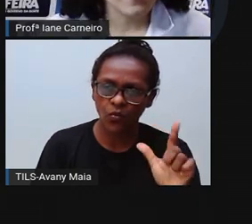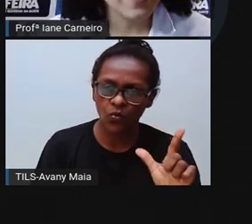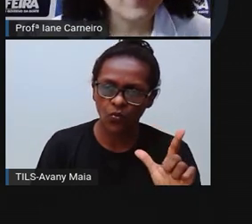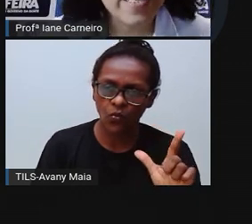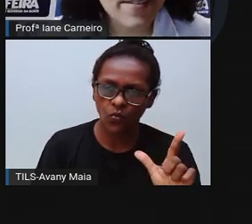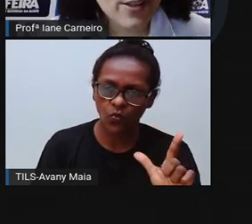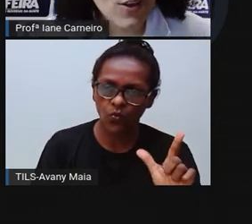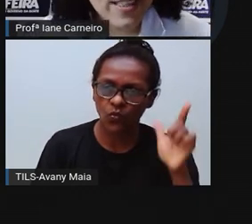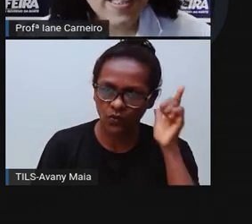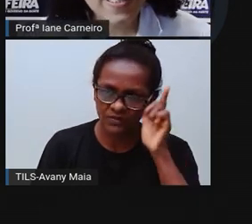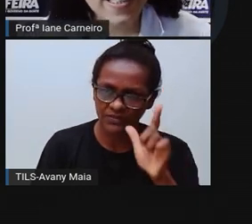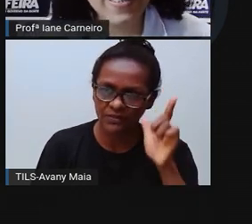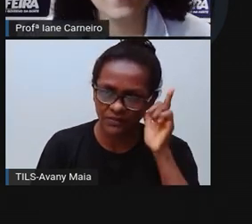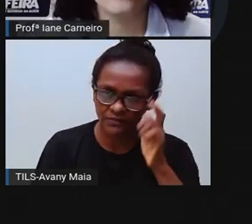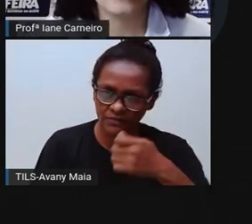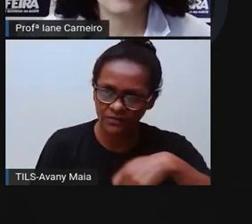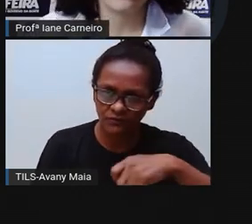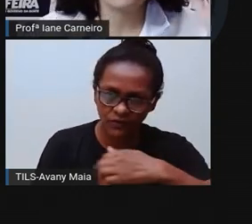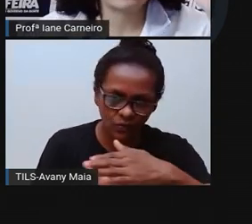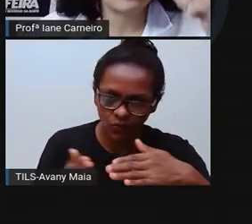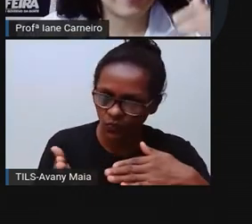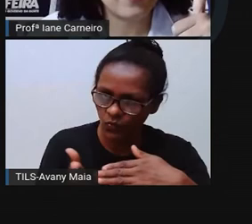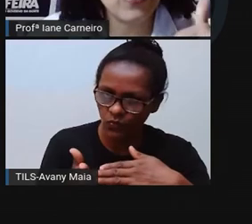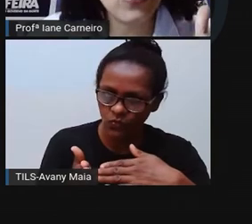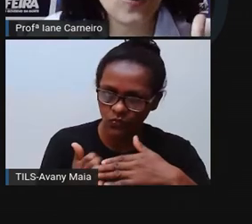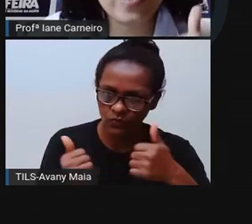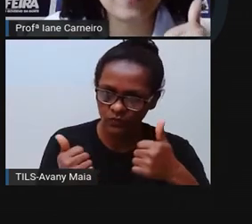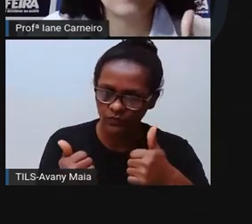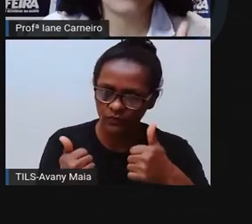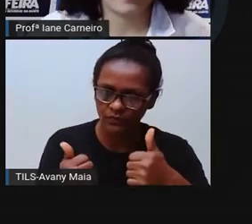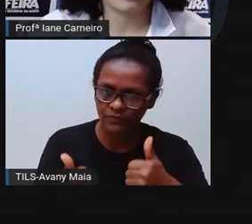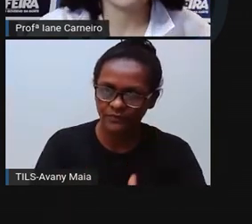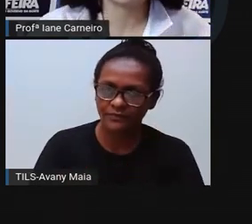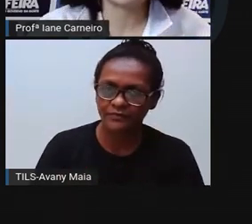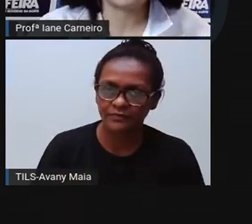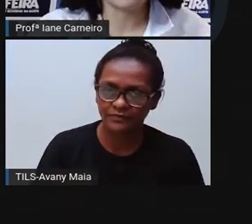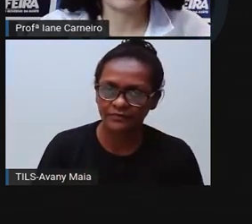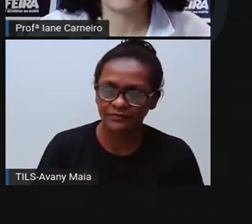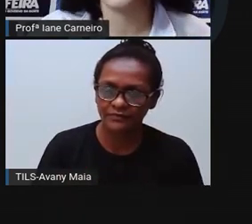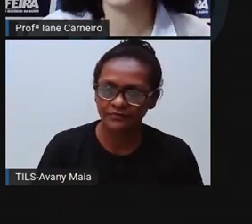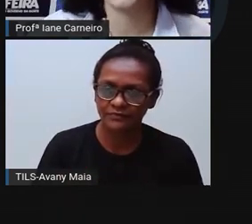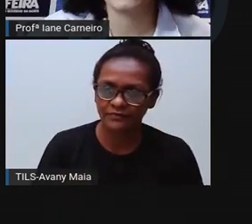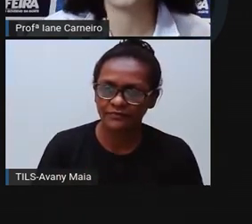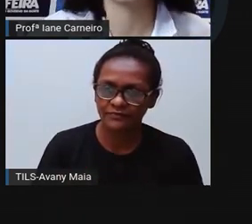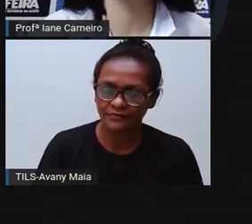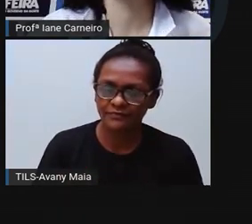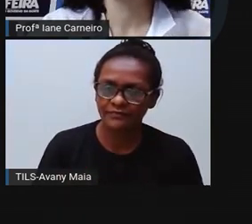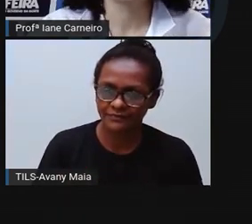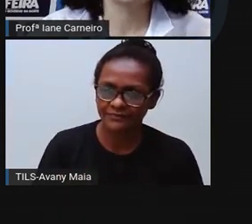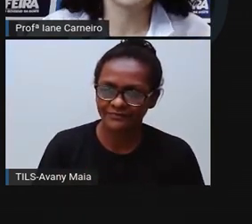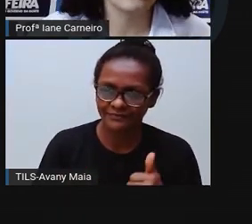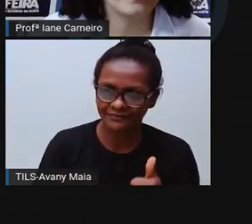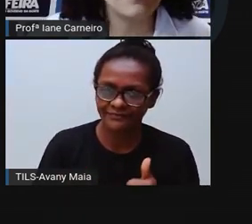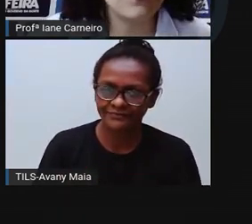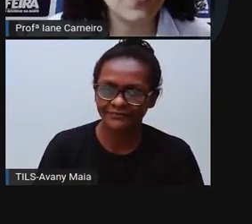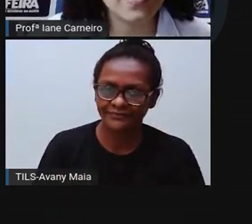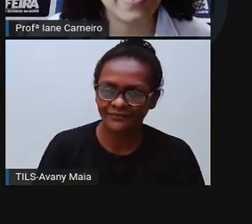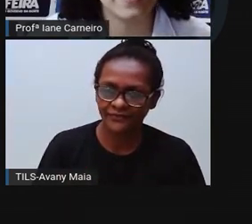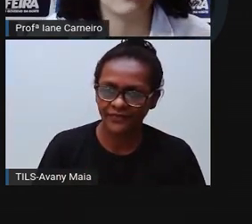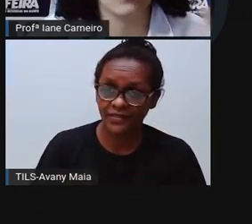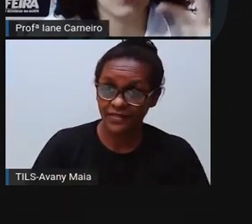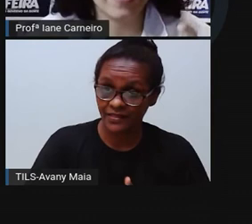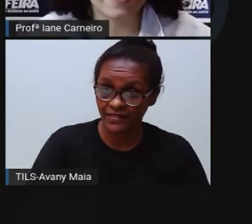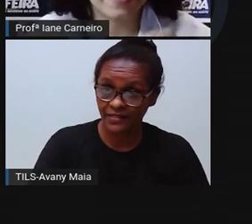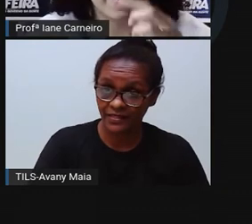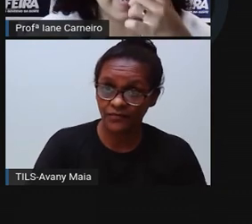Conseguiram escrever todas? Vai pausando aí no YouTube, se você estiver usando no YouTube, tá bom? Se não deu tempo de você